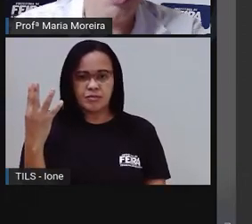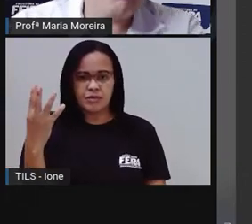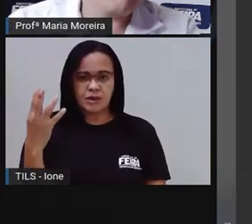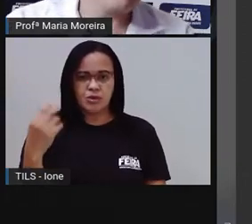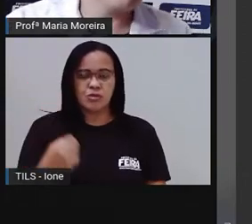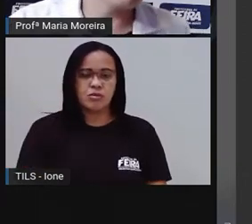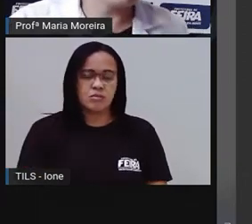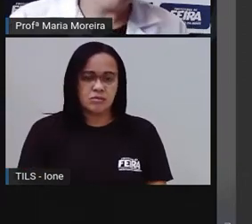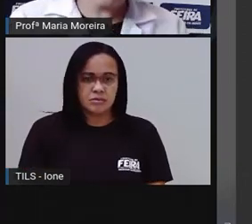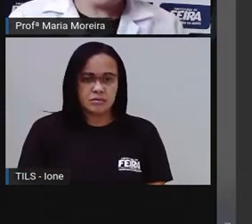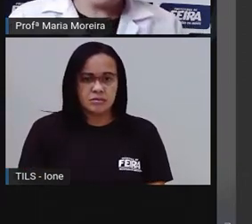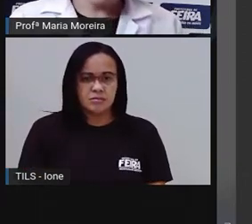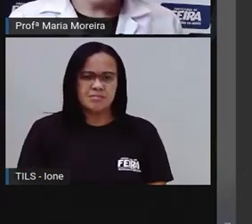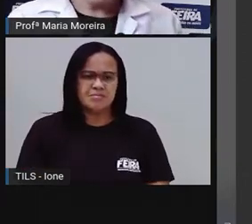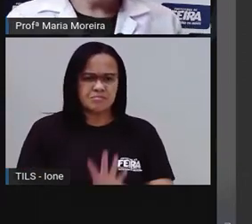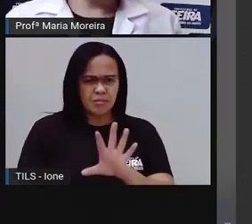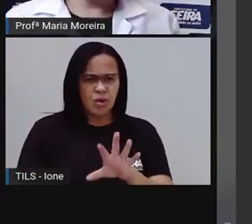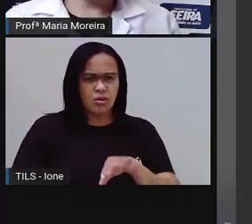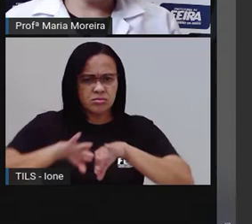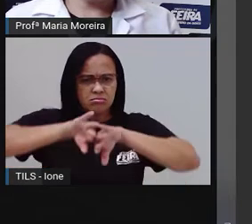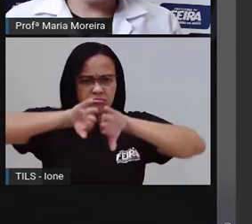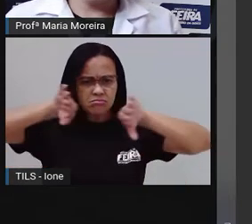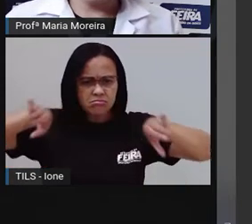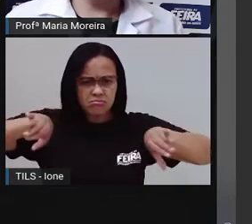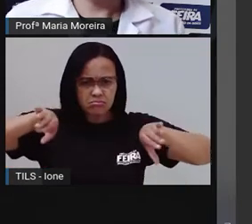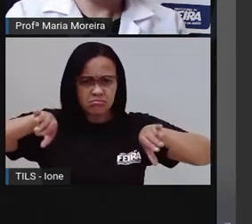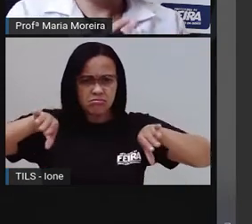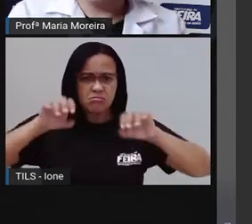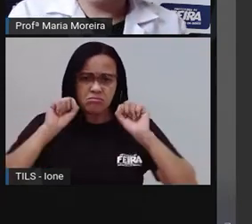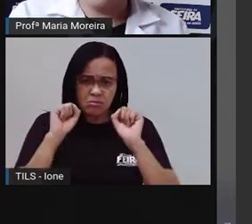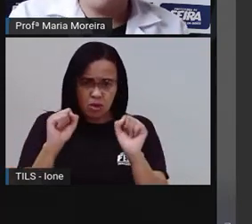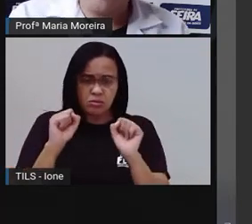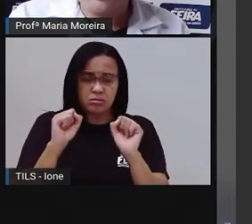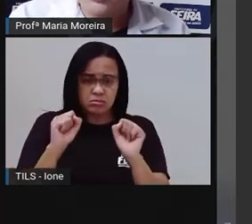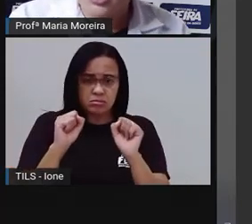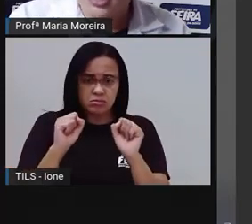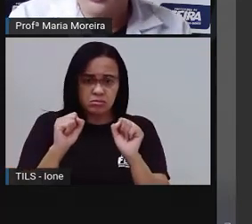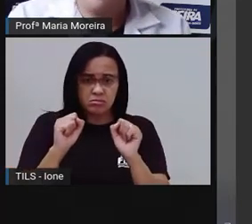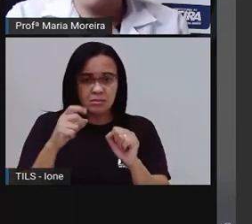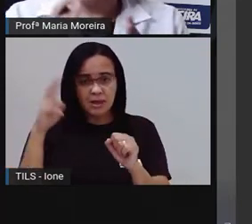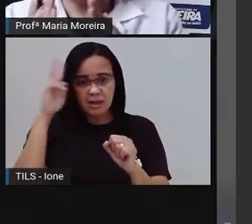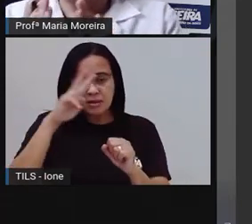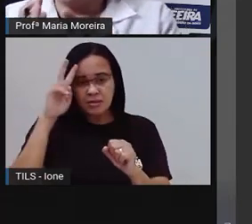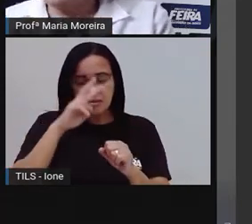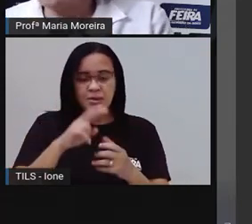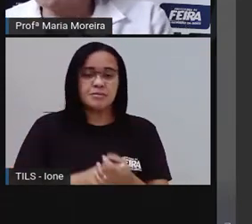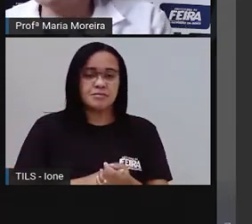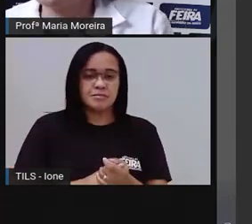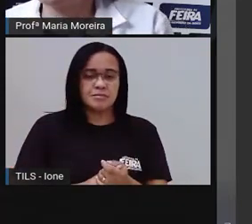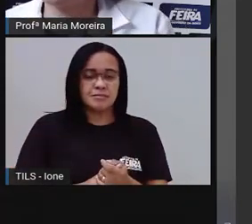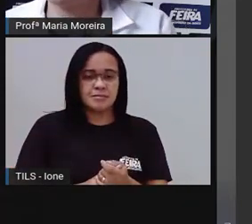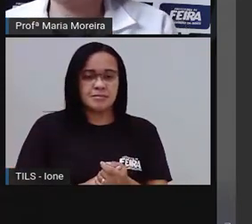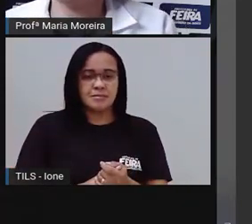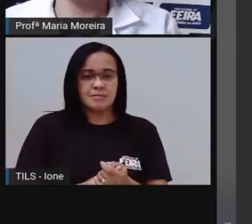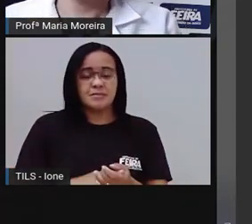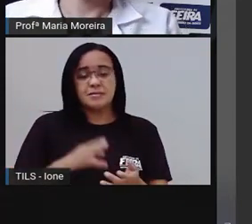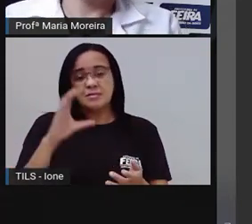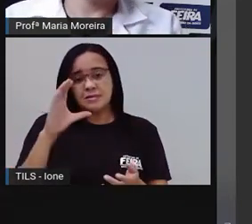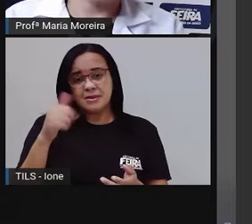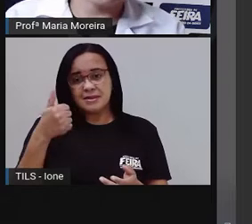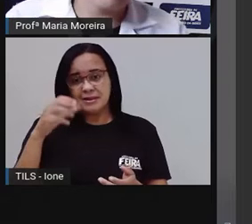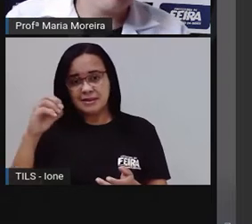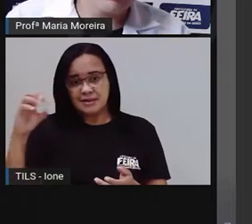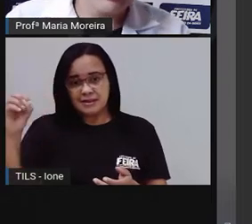Eu posso separar e fazer o que? Olha, centena com centena, né, depois eu posso fazer o que?